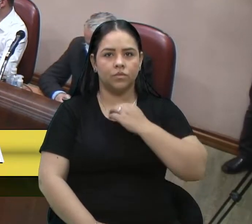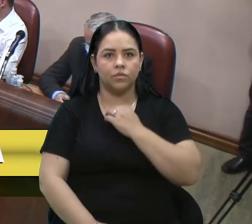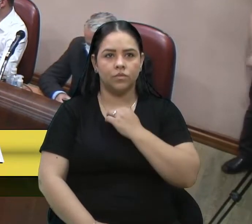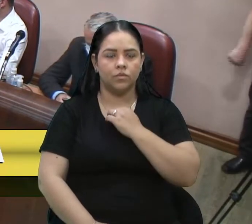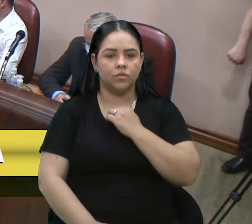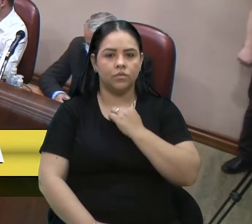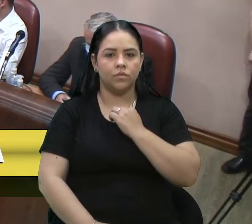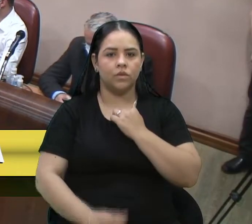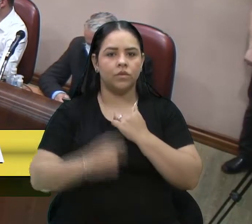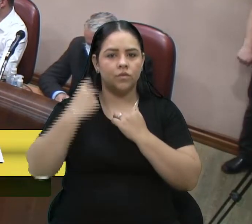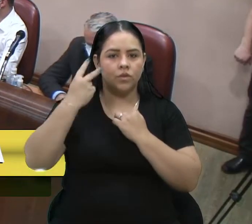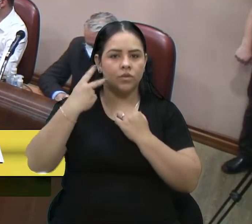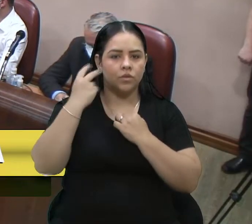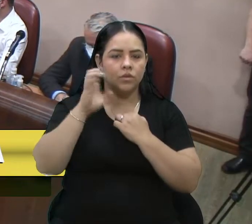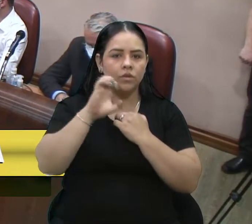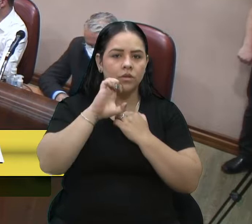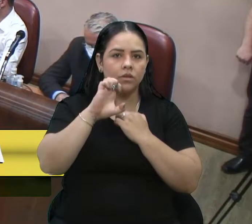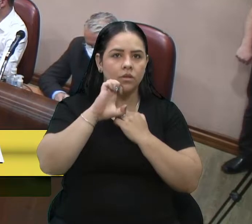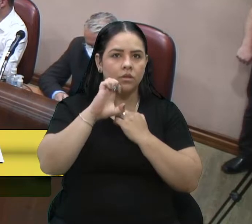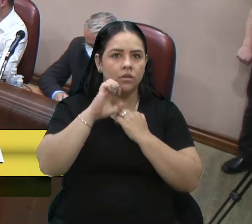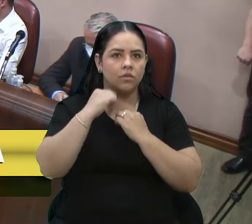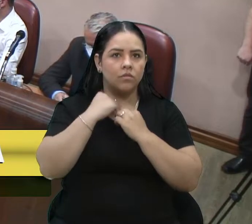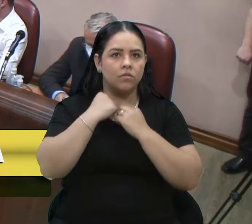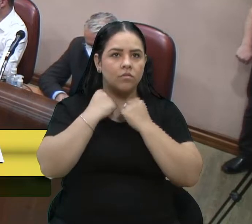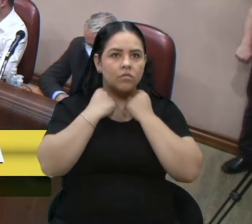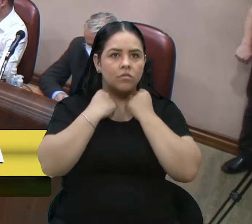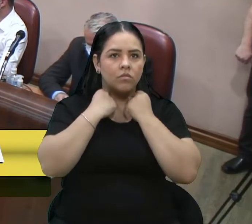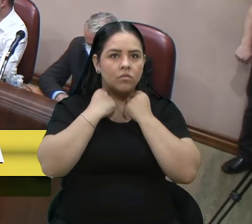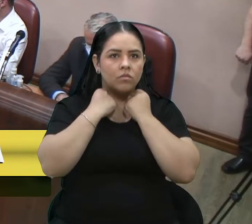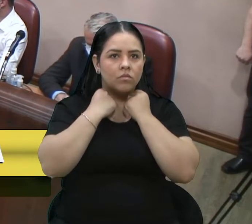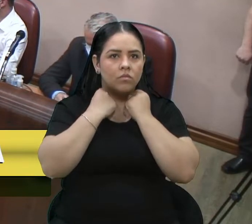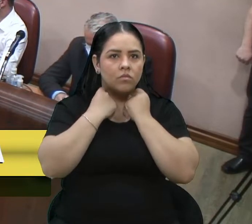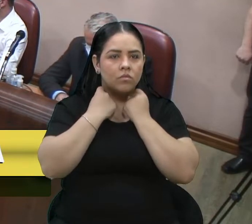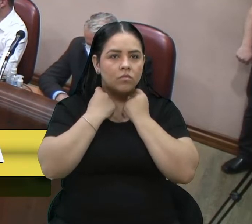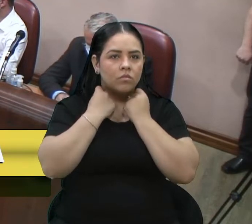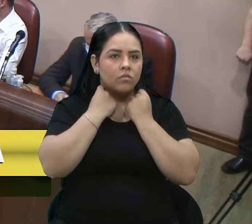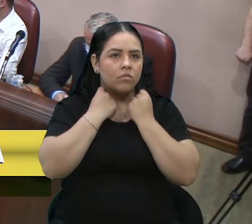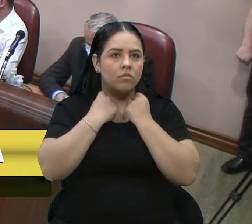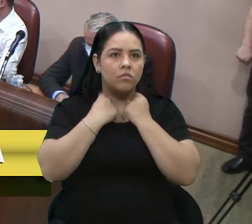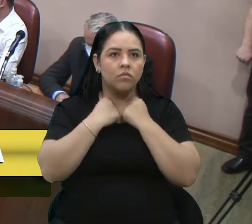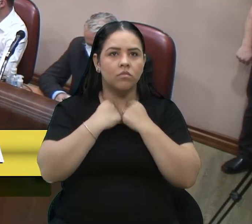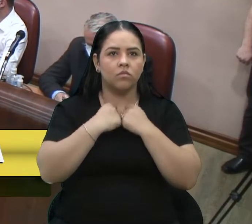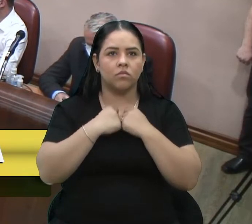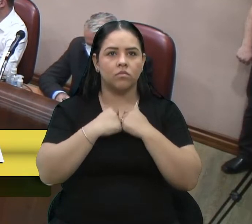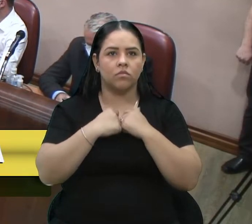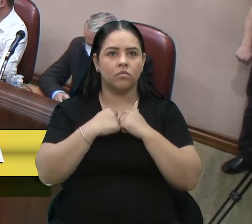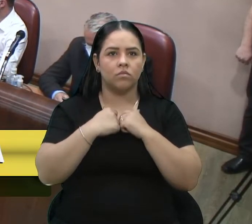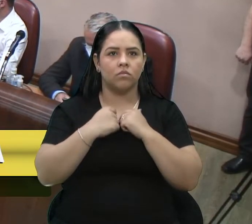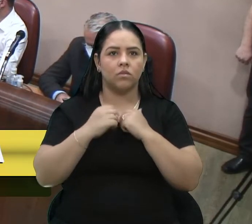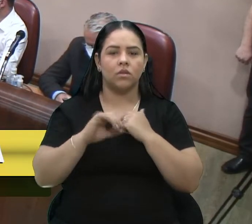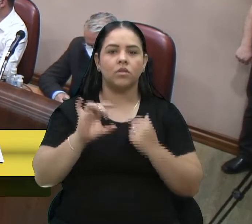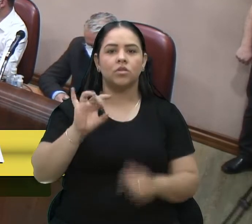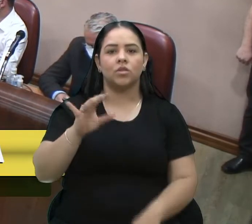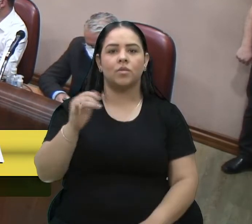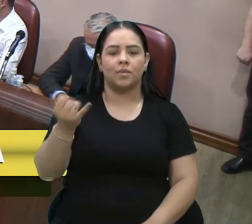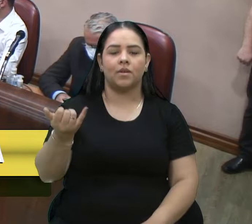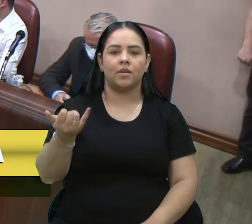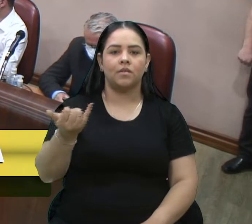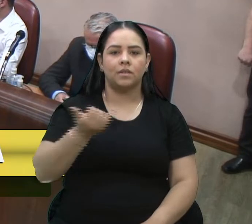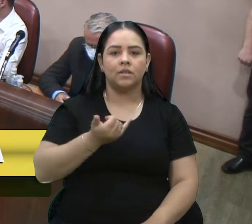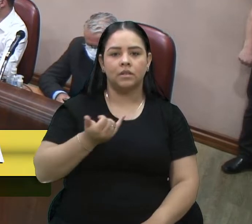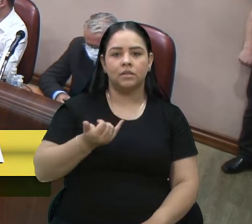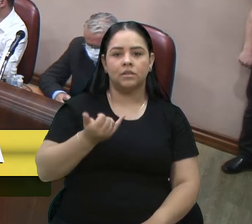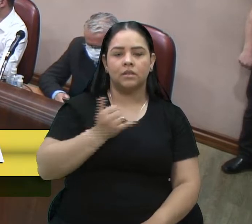Vereadora Estela Ballardin, então, com a palavra, enquanto o Marcon segura ali, mas pode já ficar ali. Não, presente, era só para dar Ah, para registro de